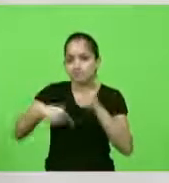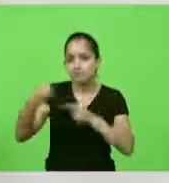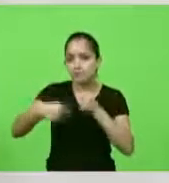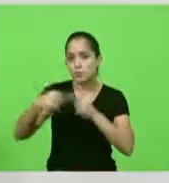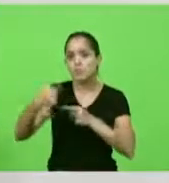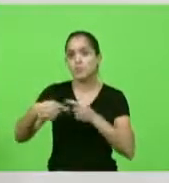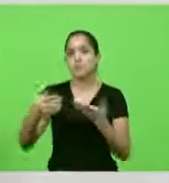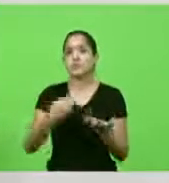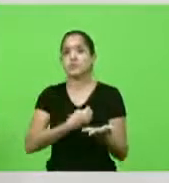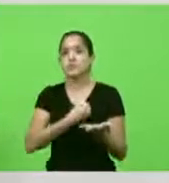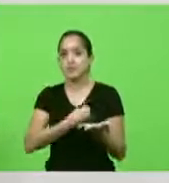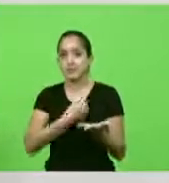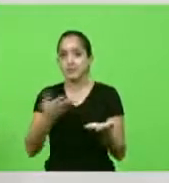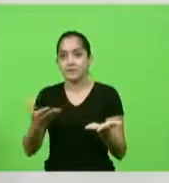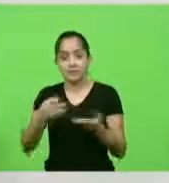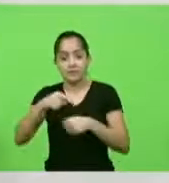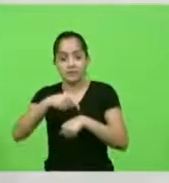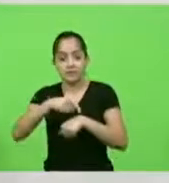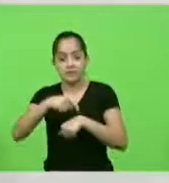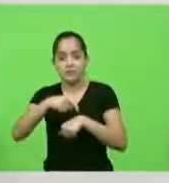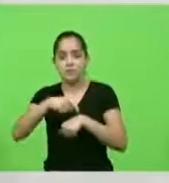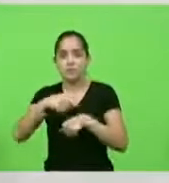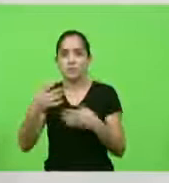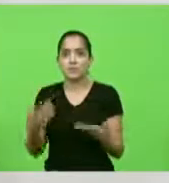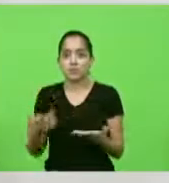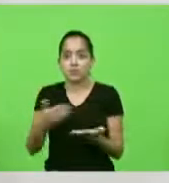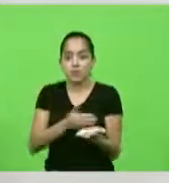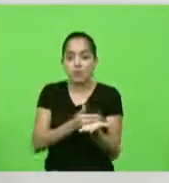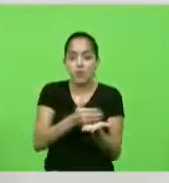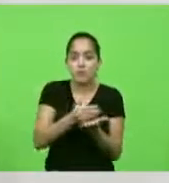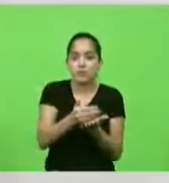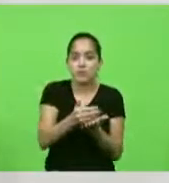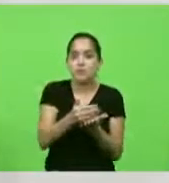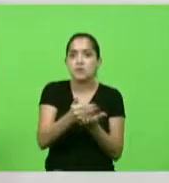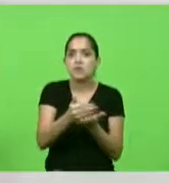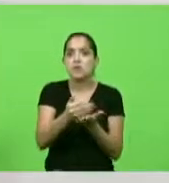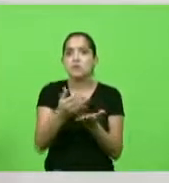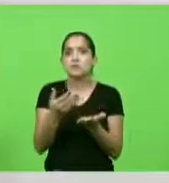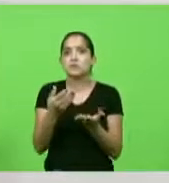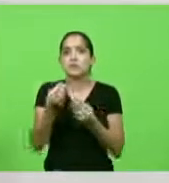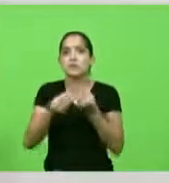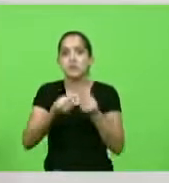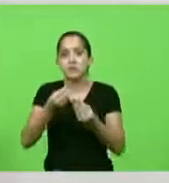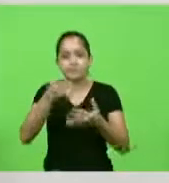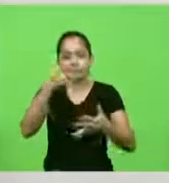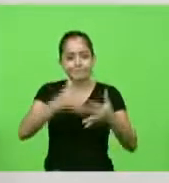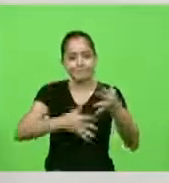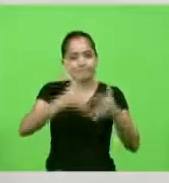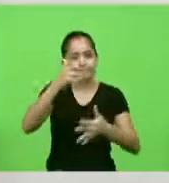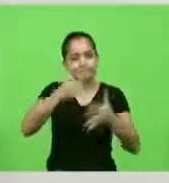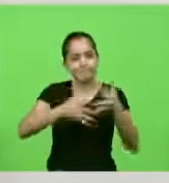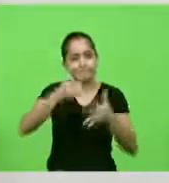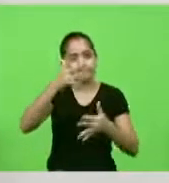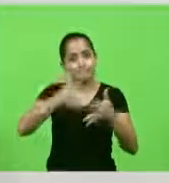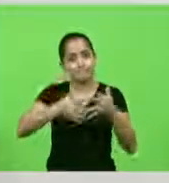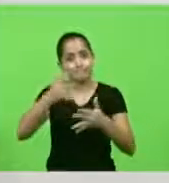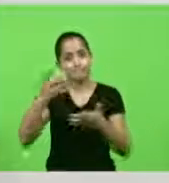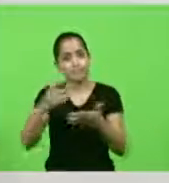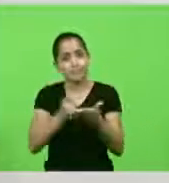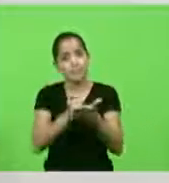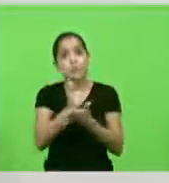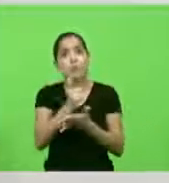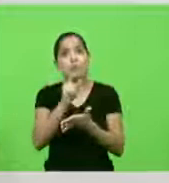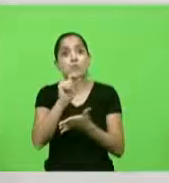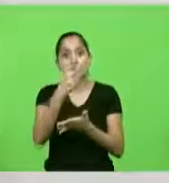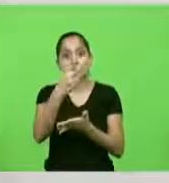estamos vivendo uma crise que começou a ser desastrada com a desastrada compra dos